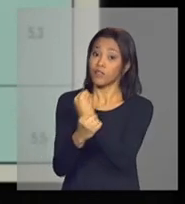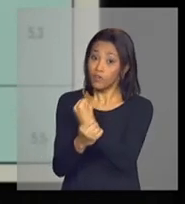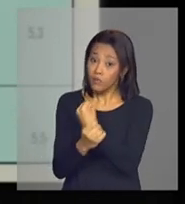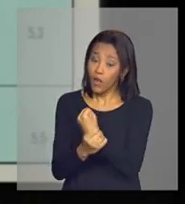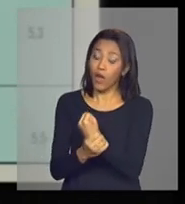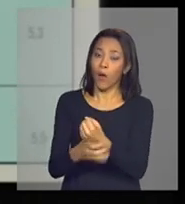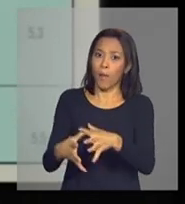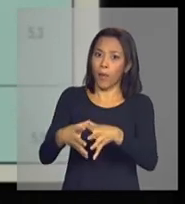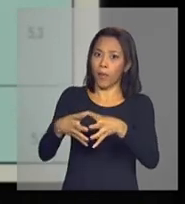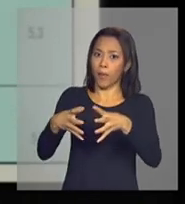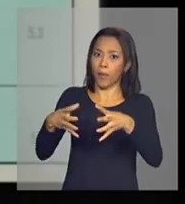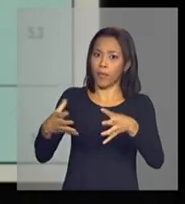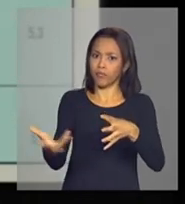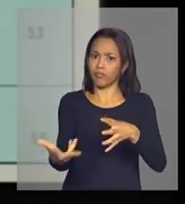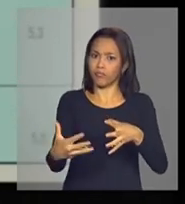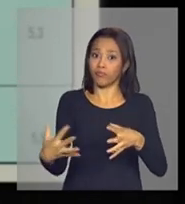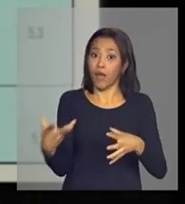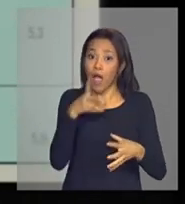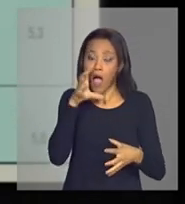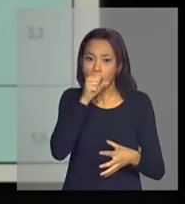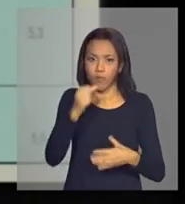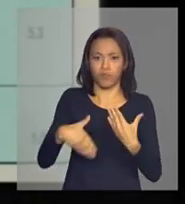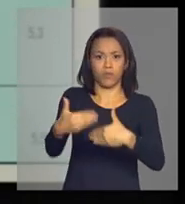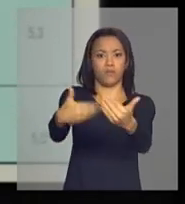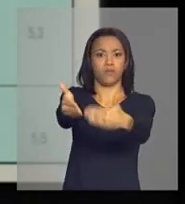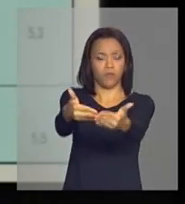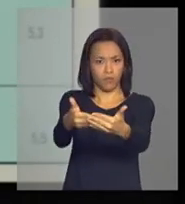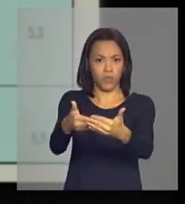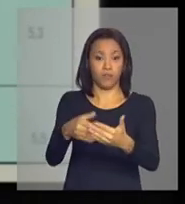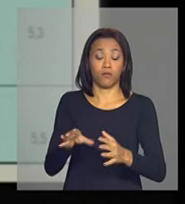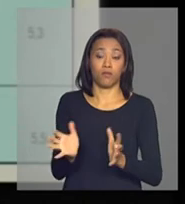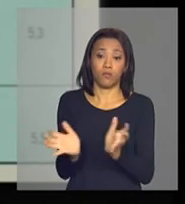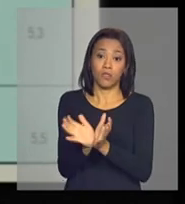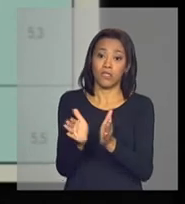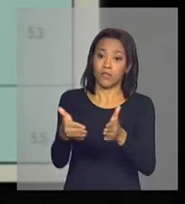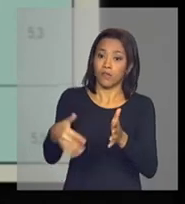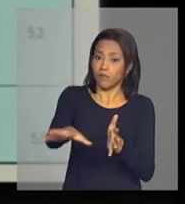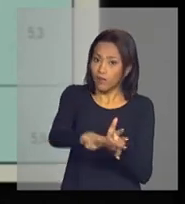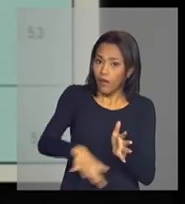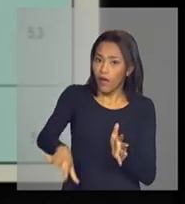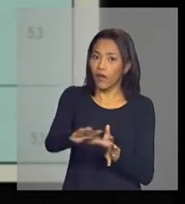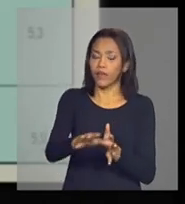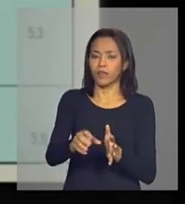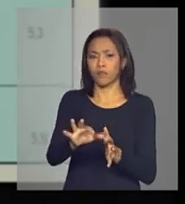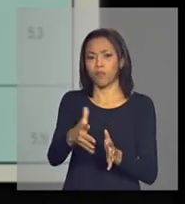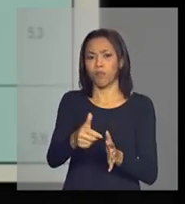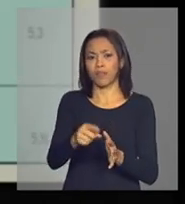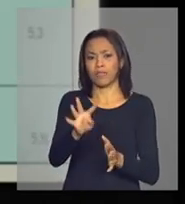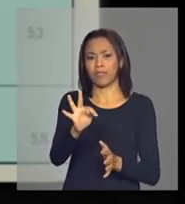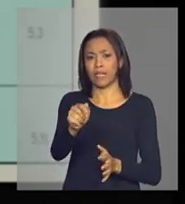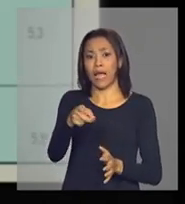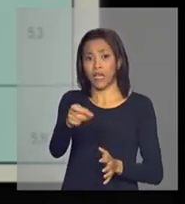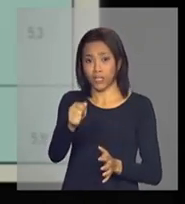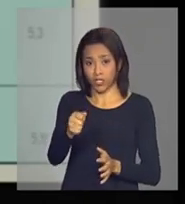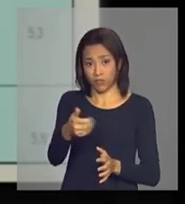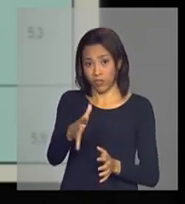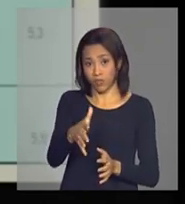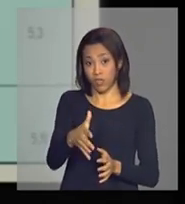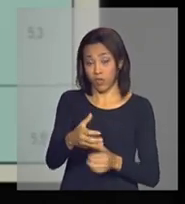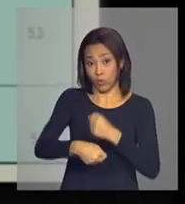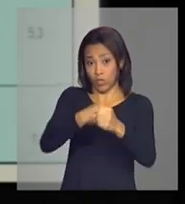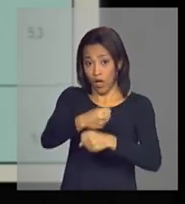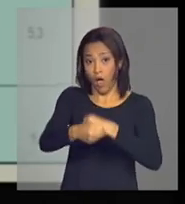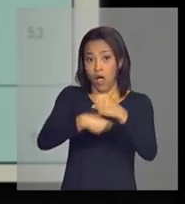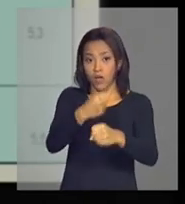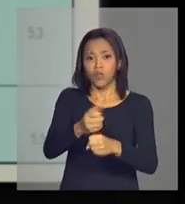acelerado de investimentos infraestruturais a uma taxa de crescimento nos próximos anos de